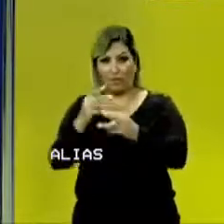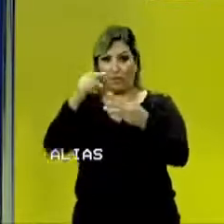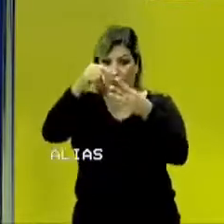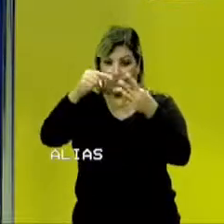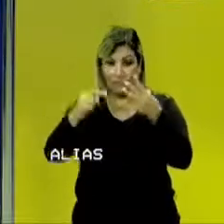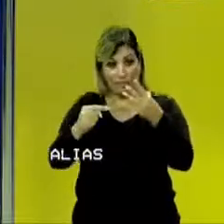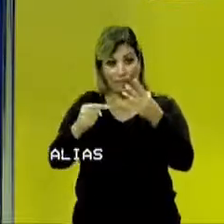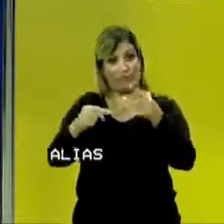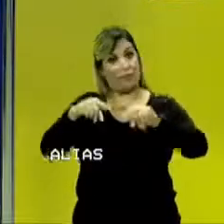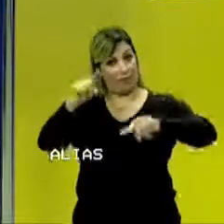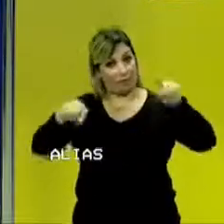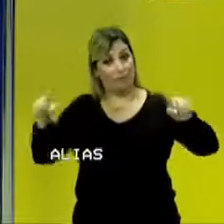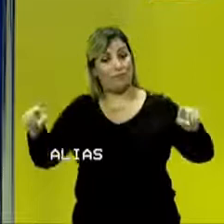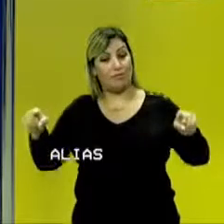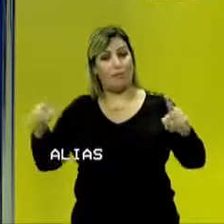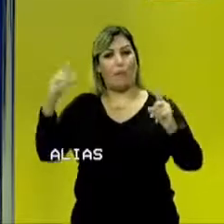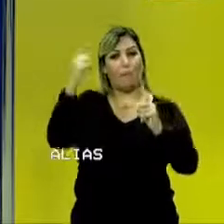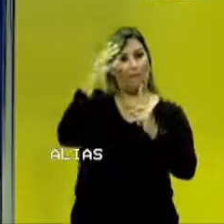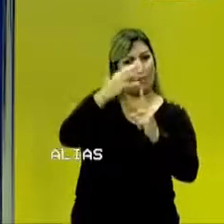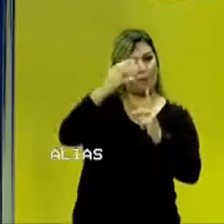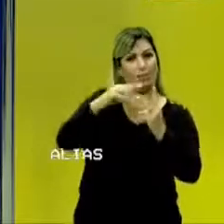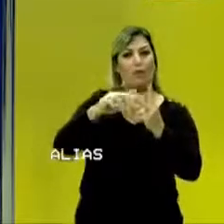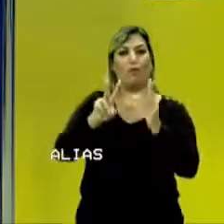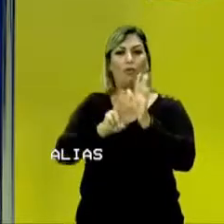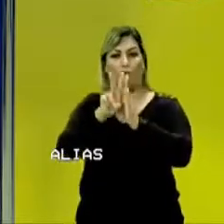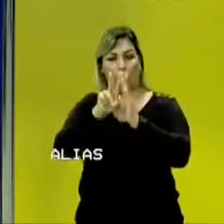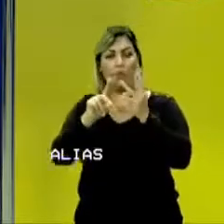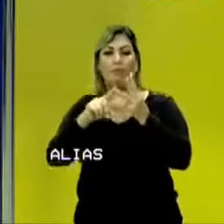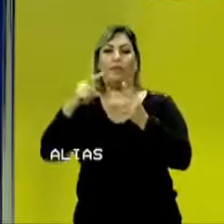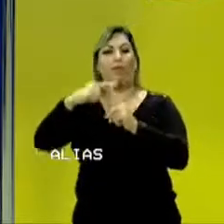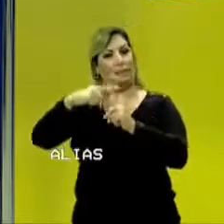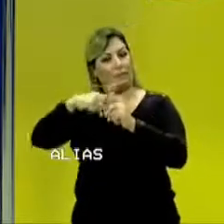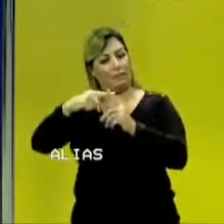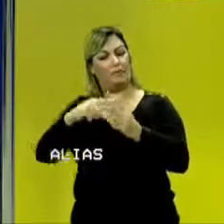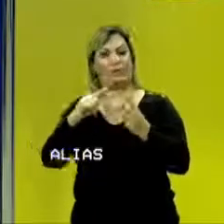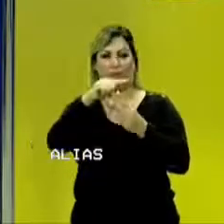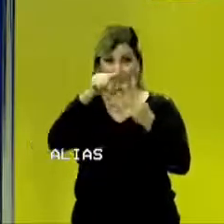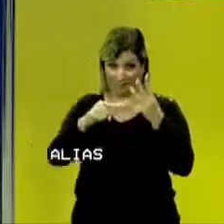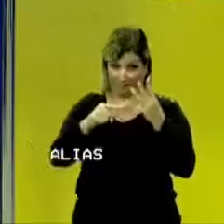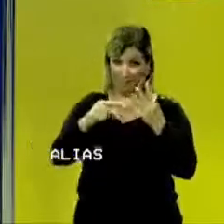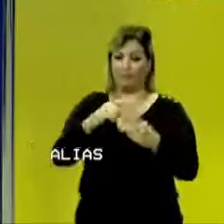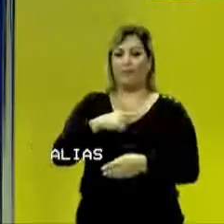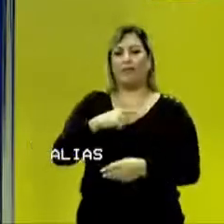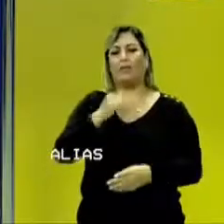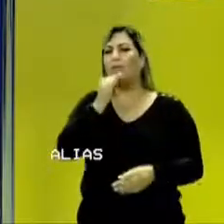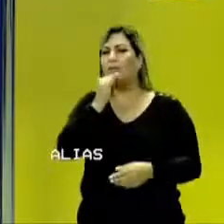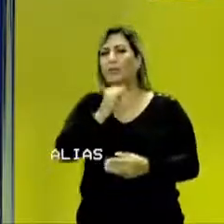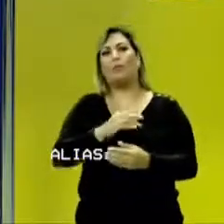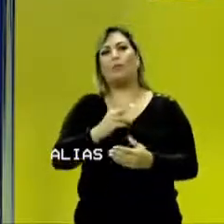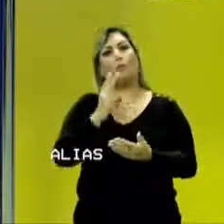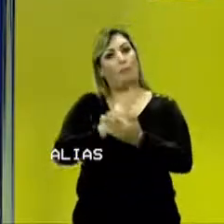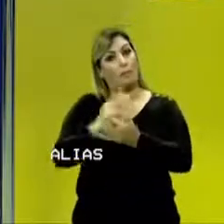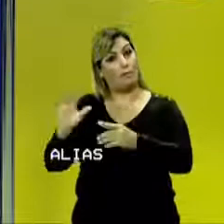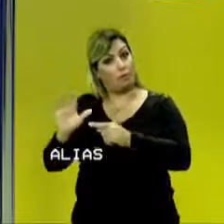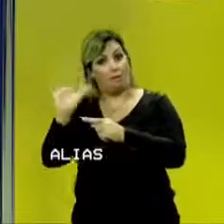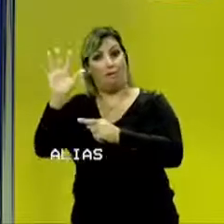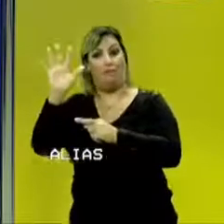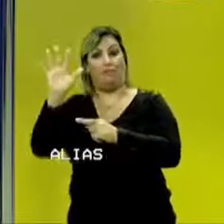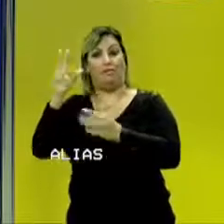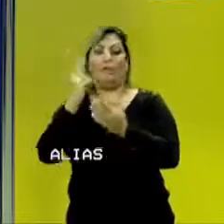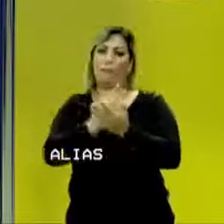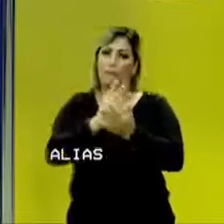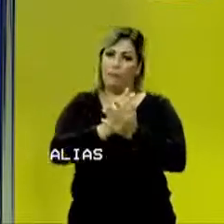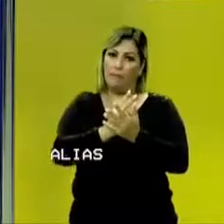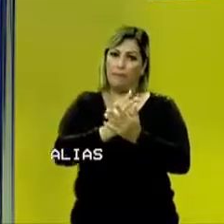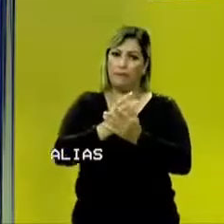três variáveis. Pressão, volume e temperatura. Então, suponhamos que eu tenho uma mesma porção gasosa, uma